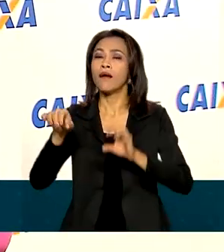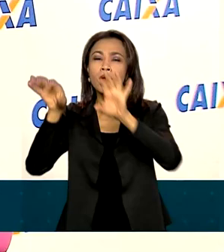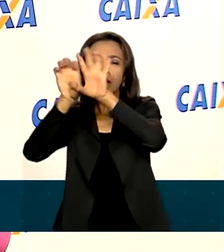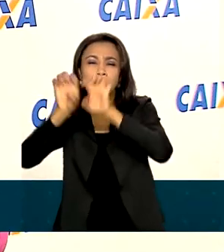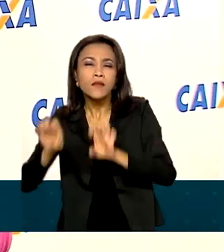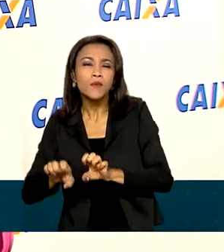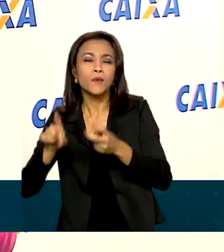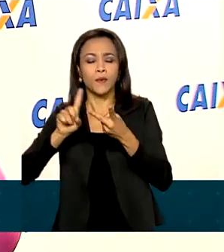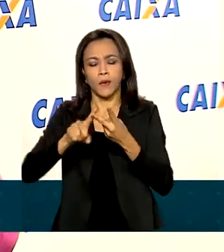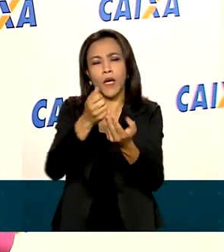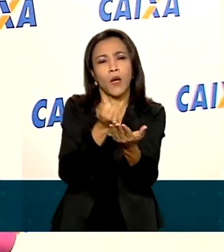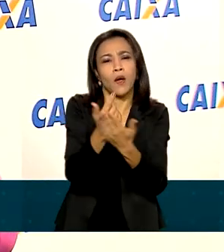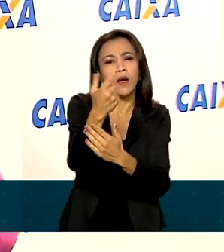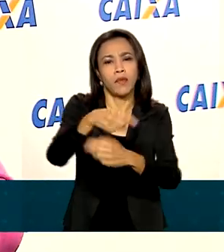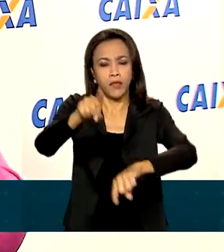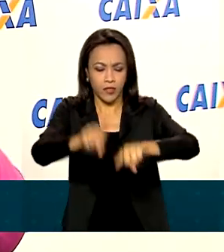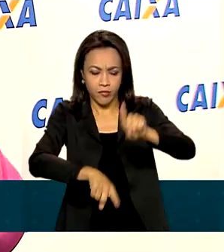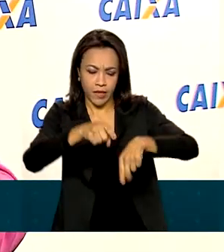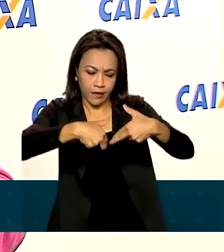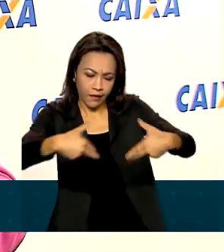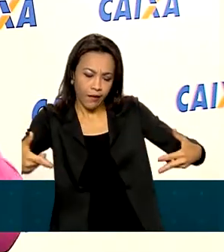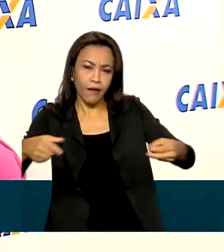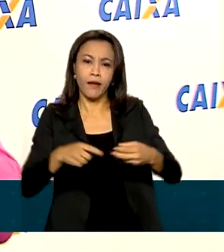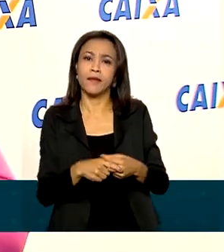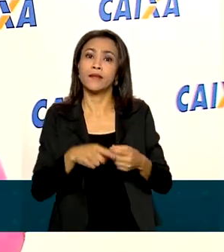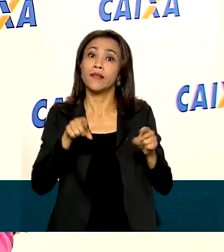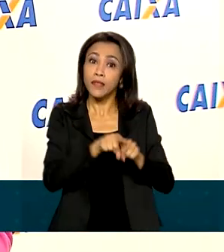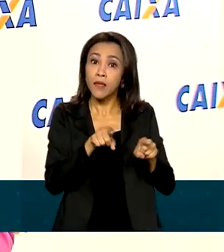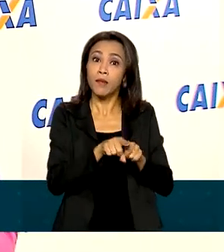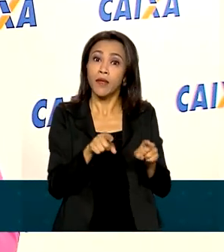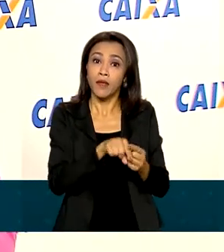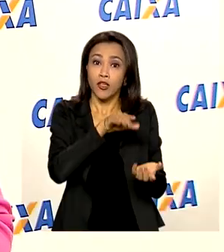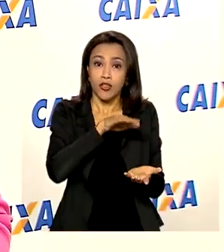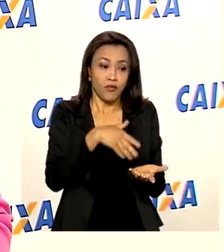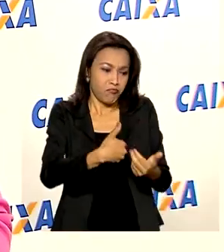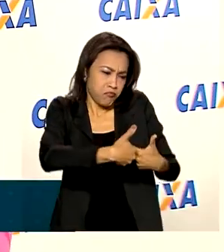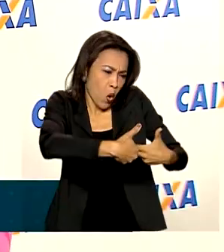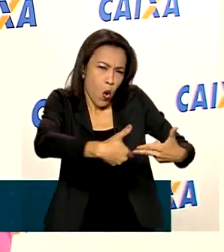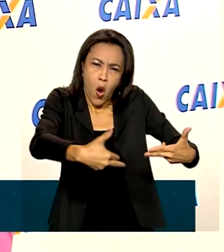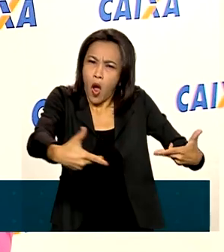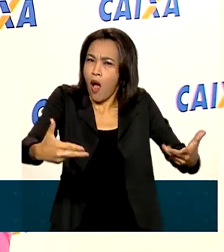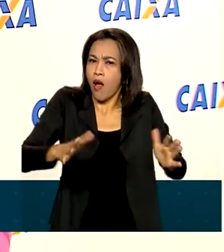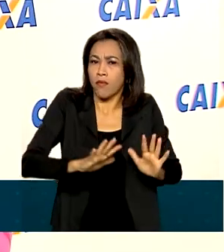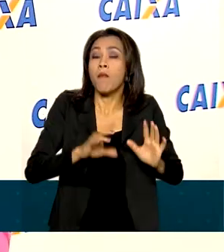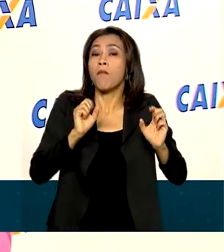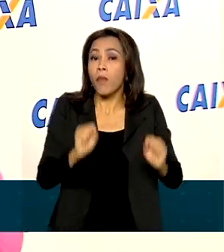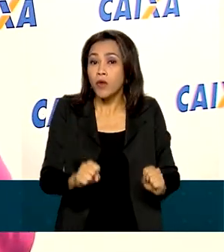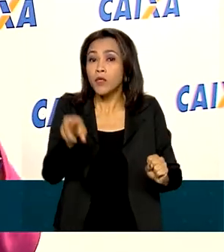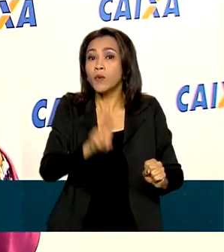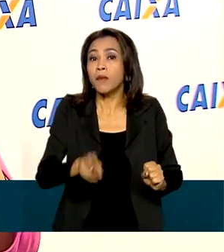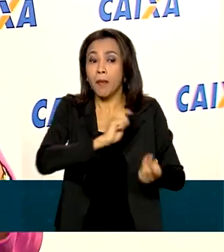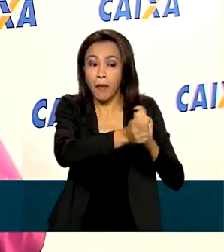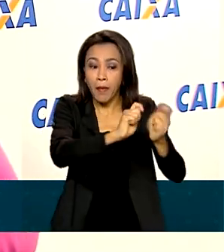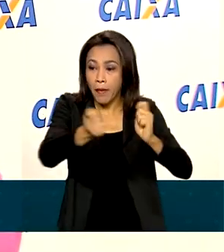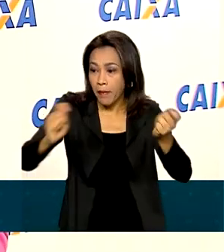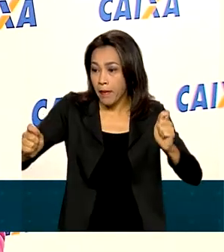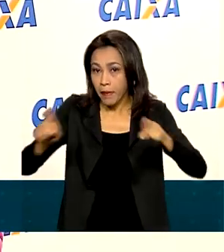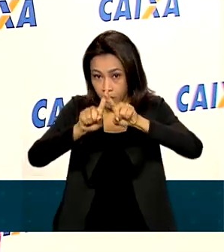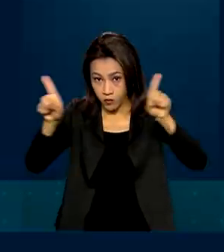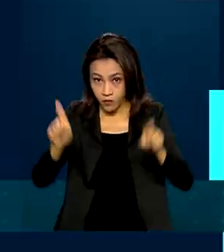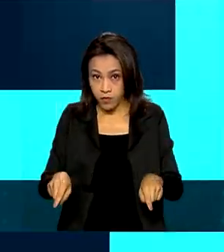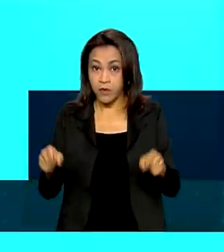com a compra de máquinas e equipamentos, de matérias-primas e mercadorias. Pode ser usado também para o pagamento do salário dos